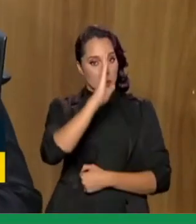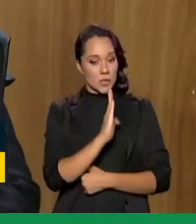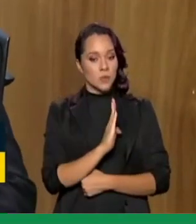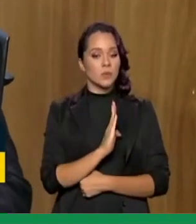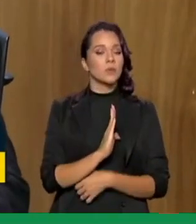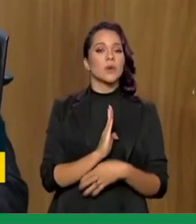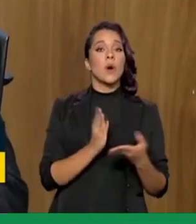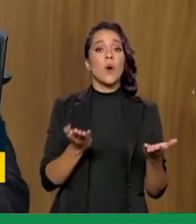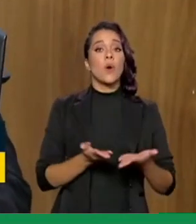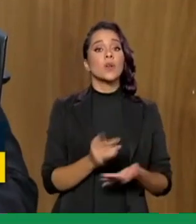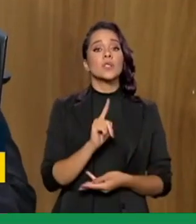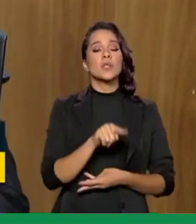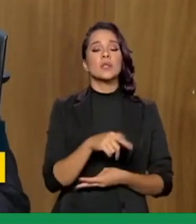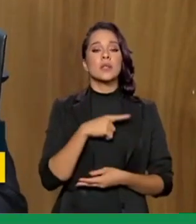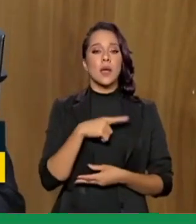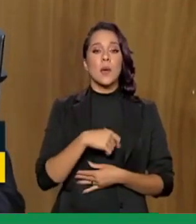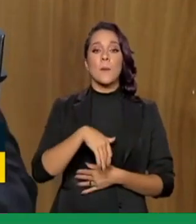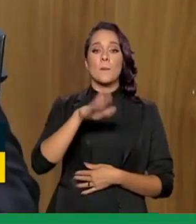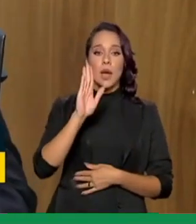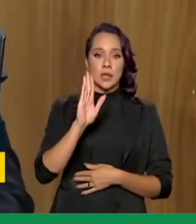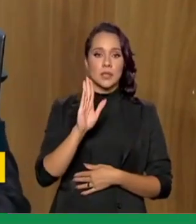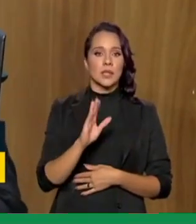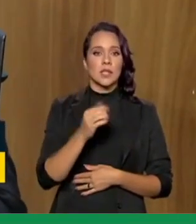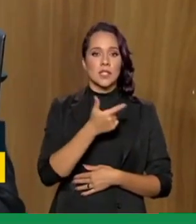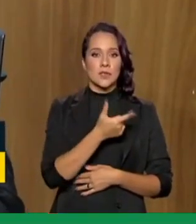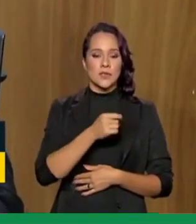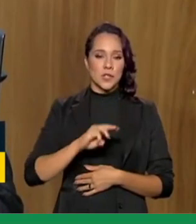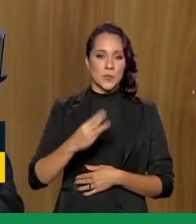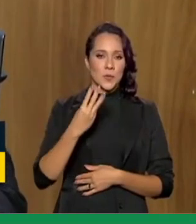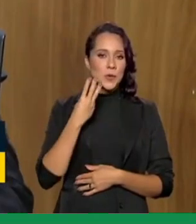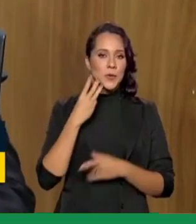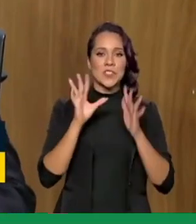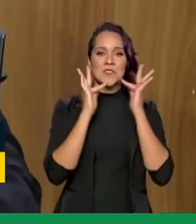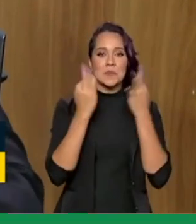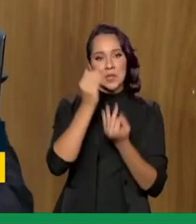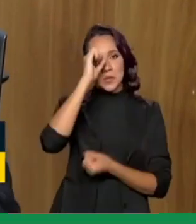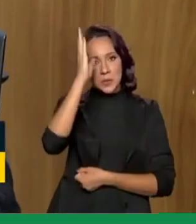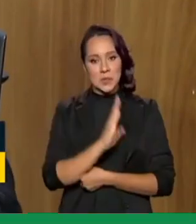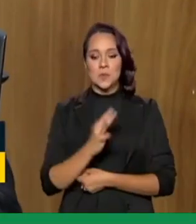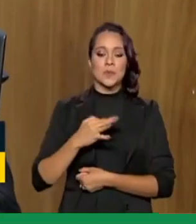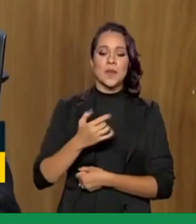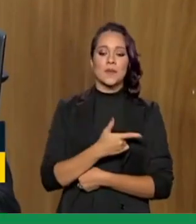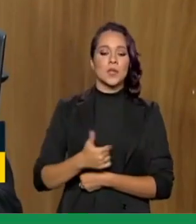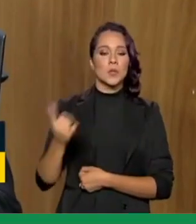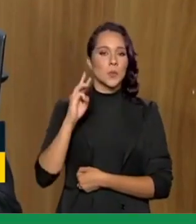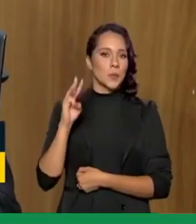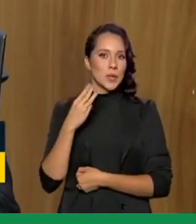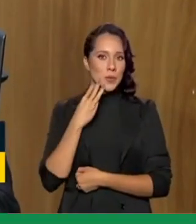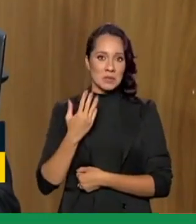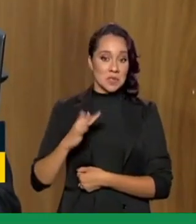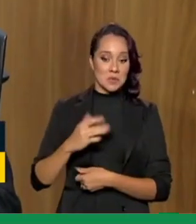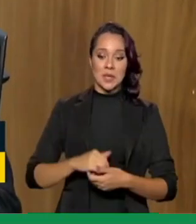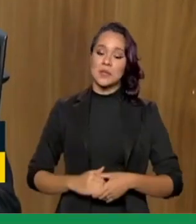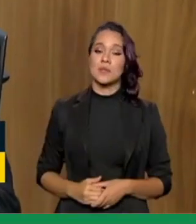hoje, ele acolhe mais de 20 milhões de famílias brasileiras, chegando próximo a 21 milhões de famílias brasileiras.